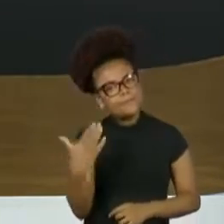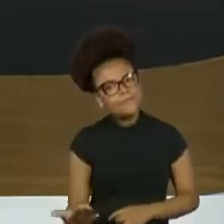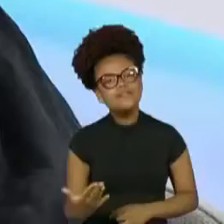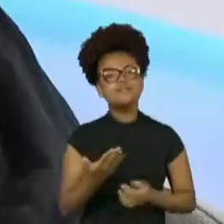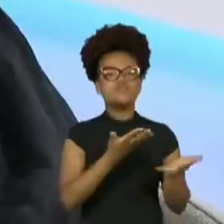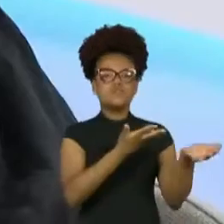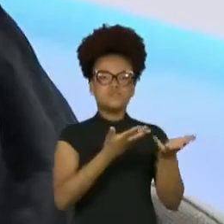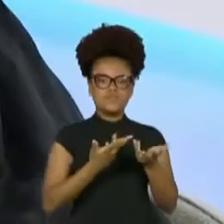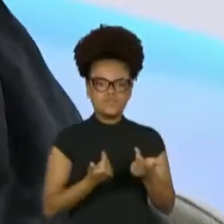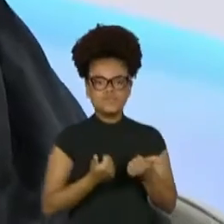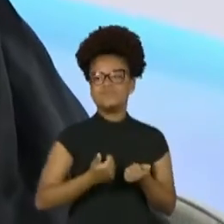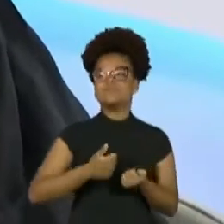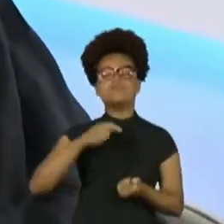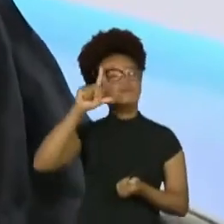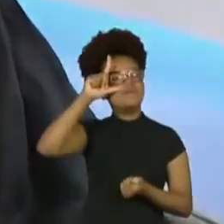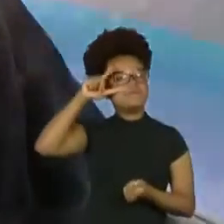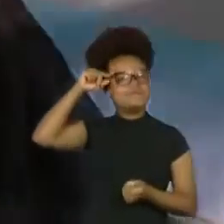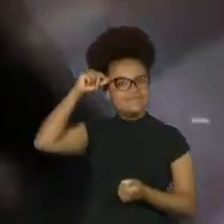Zezé Mota.